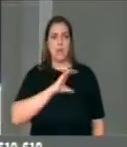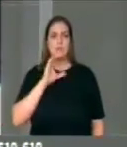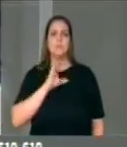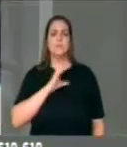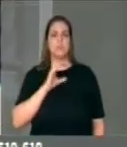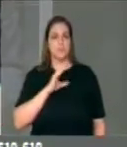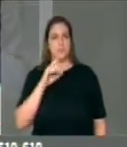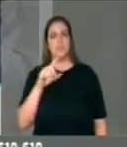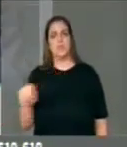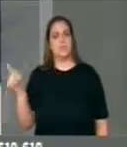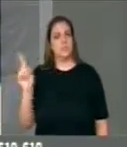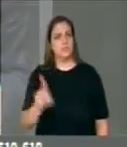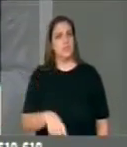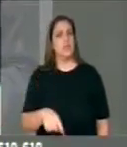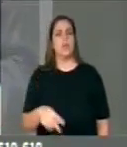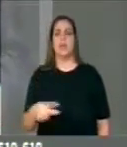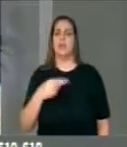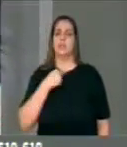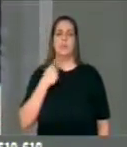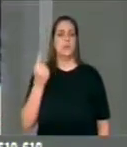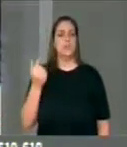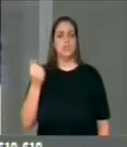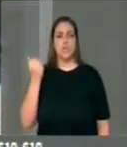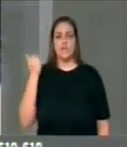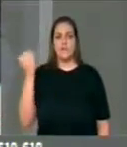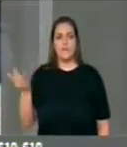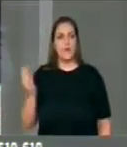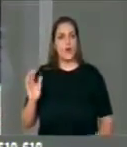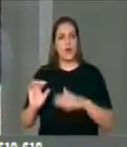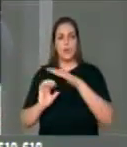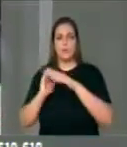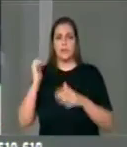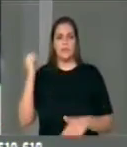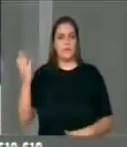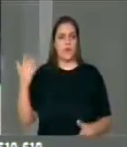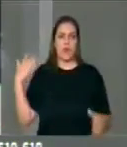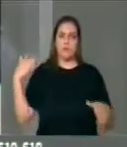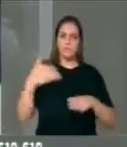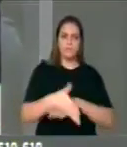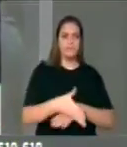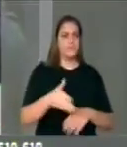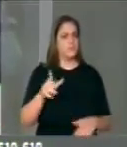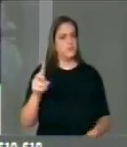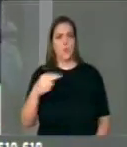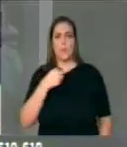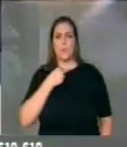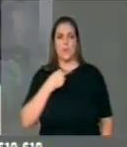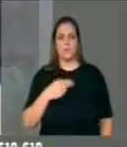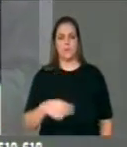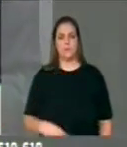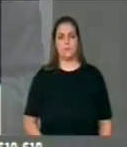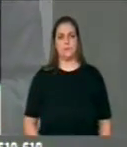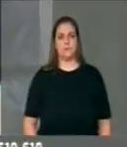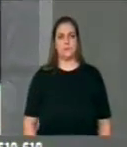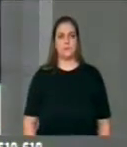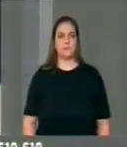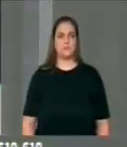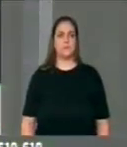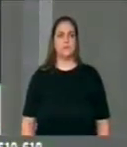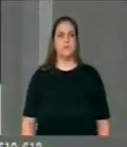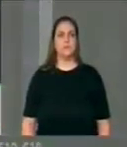eliminar da entrada de capital estrangeiro na saúde atendendo a DIN do pessoal obrigado obrigado obrigado